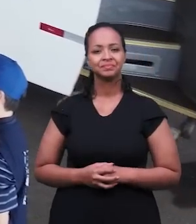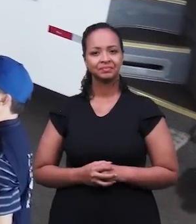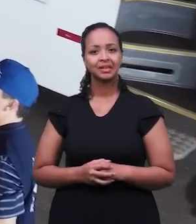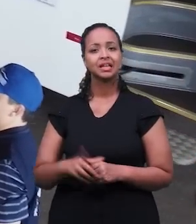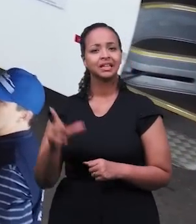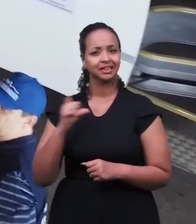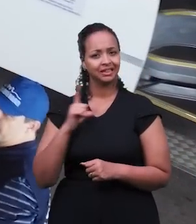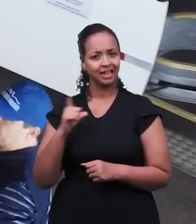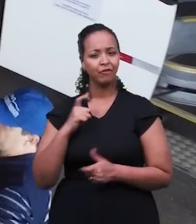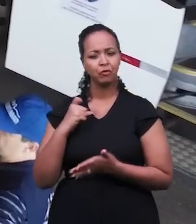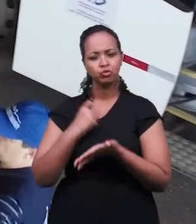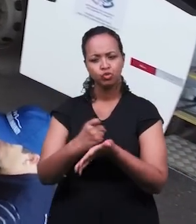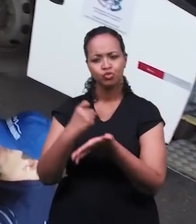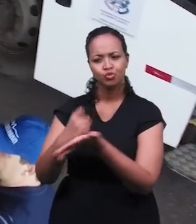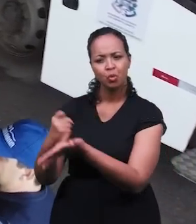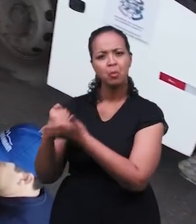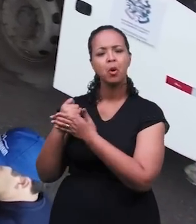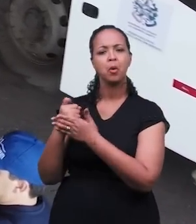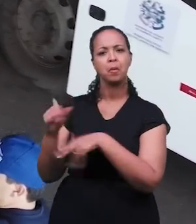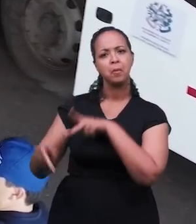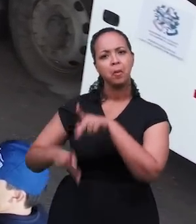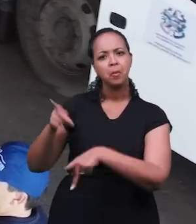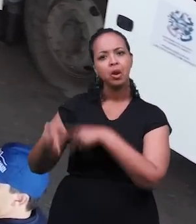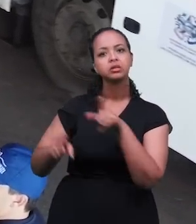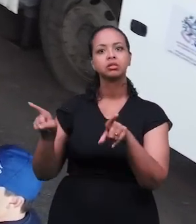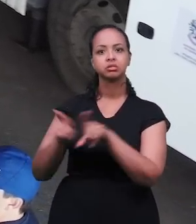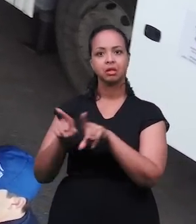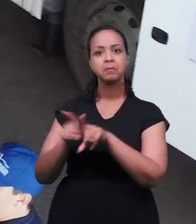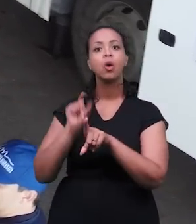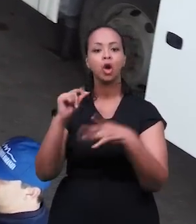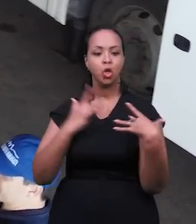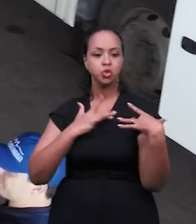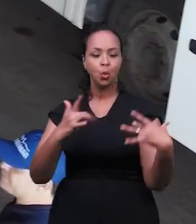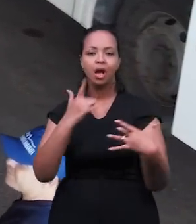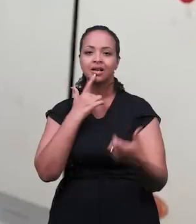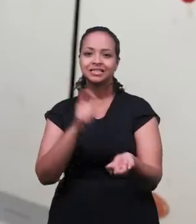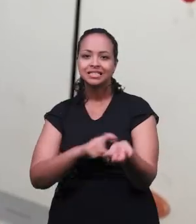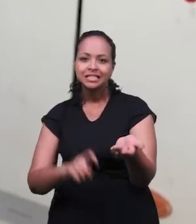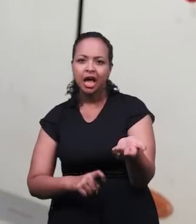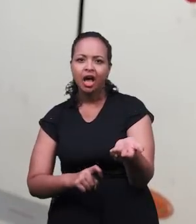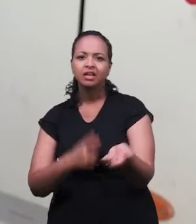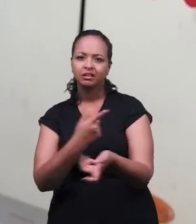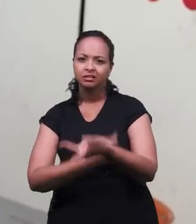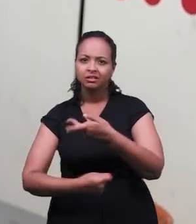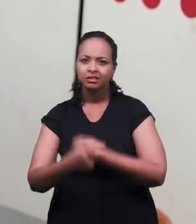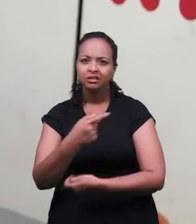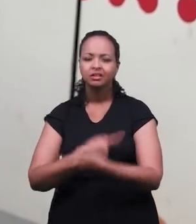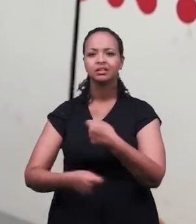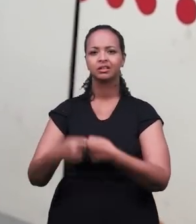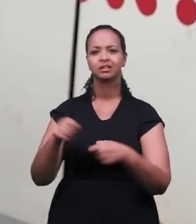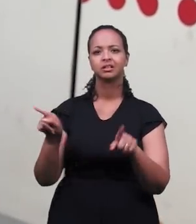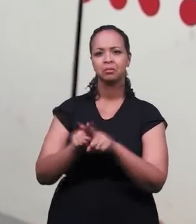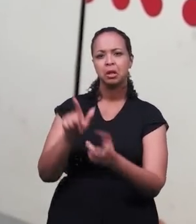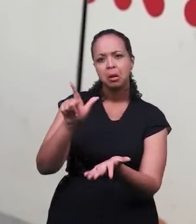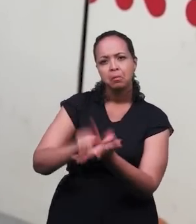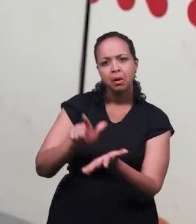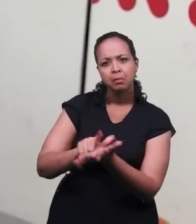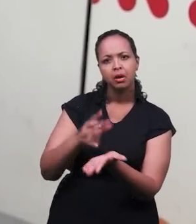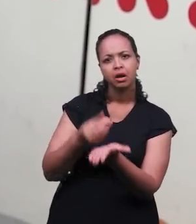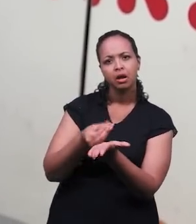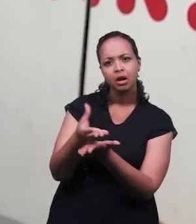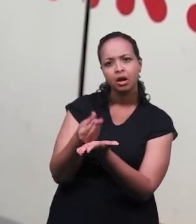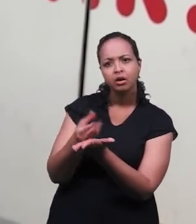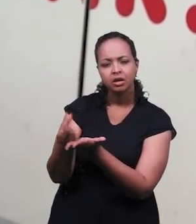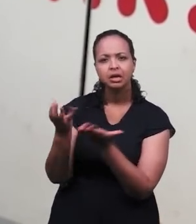receber todo o suporte, a população também pôde doar sangue. O conflito, os